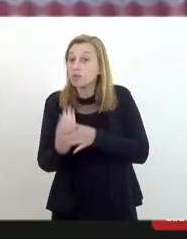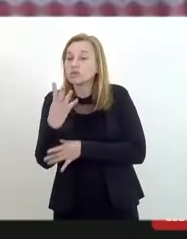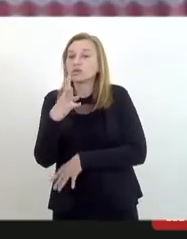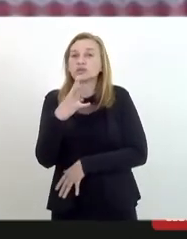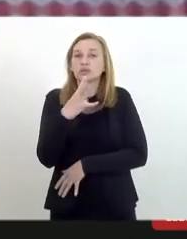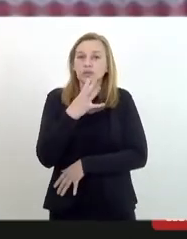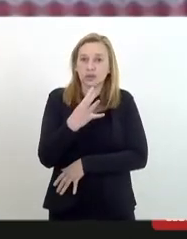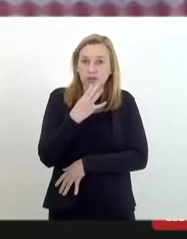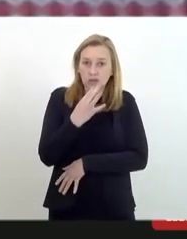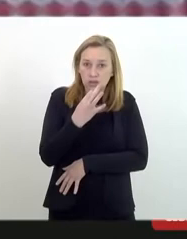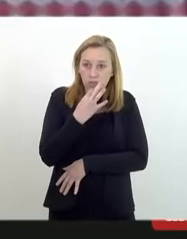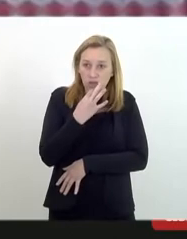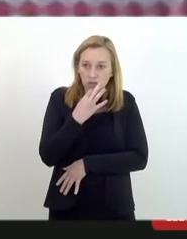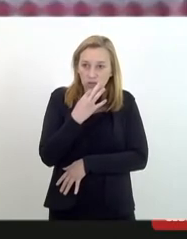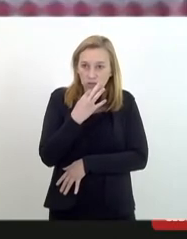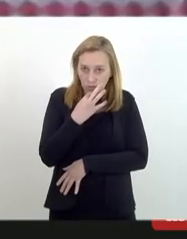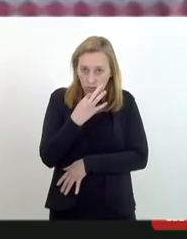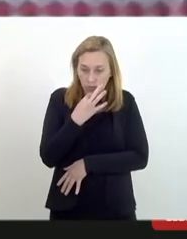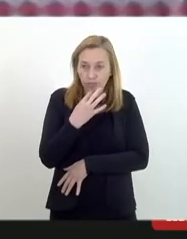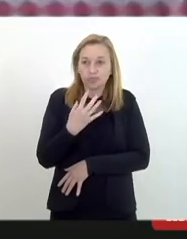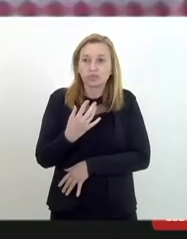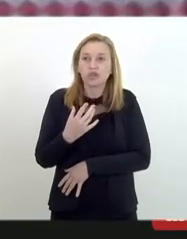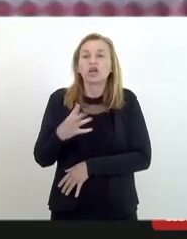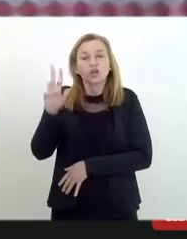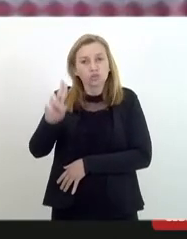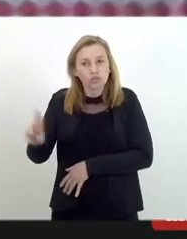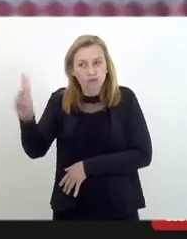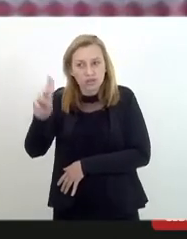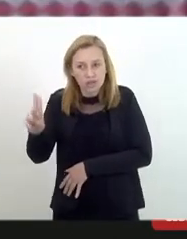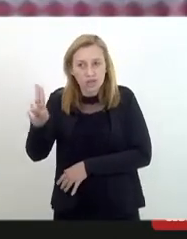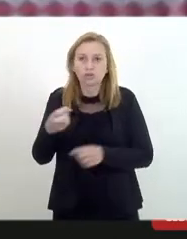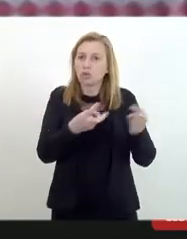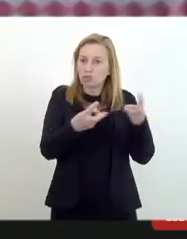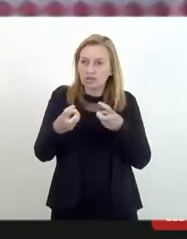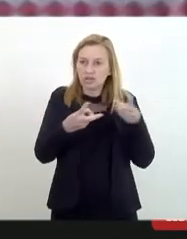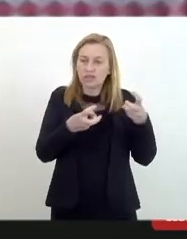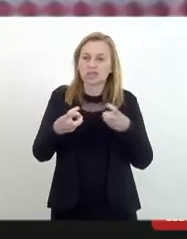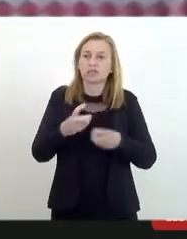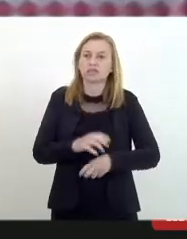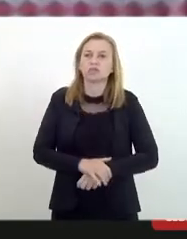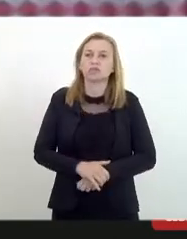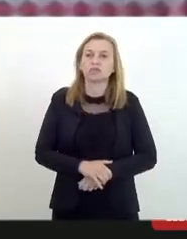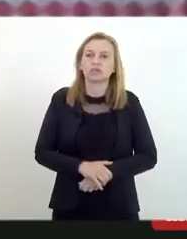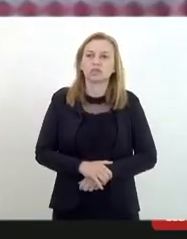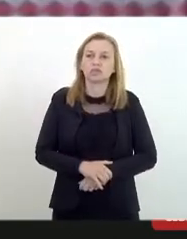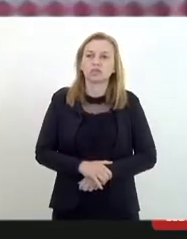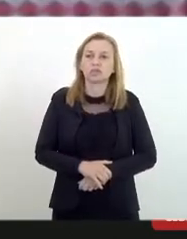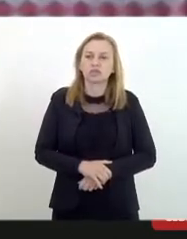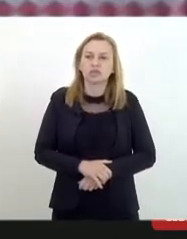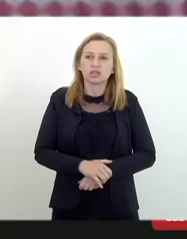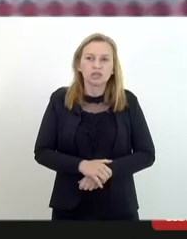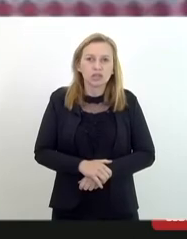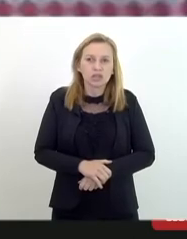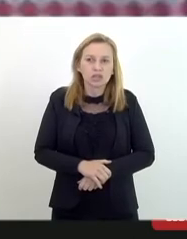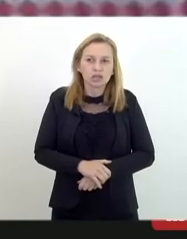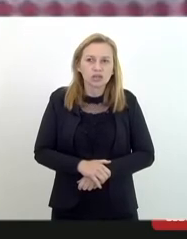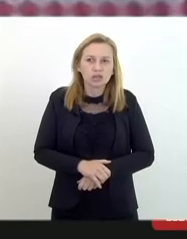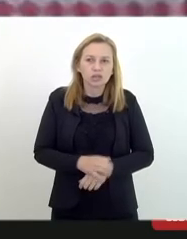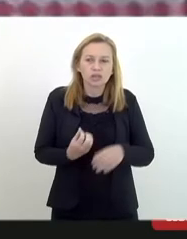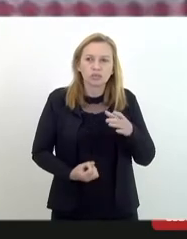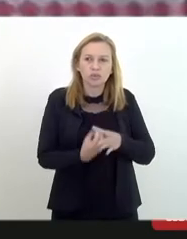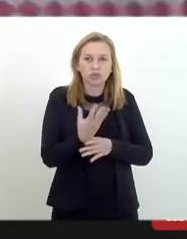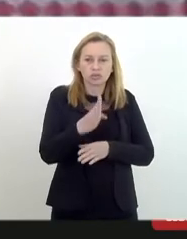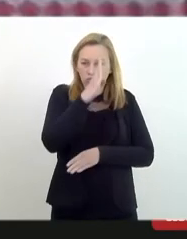conhecimento e epistemologia a partir da universidade da observação da empiria e da produção